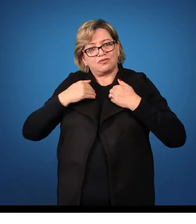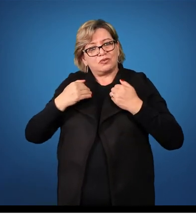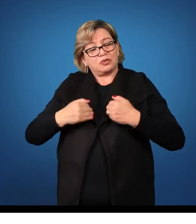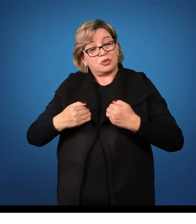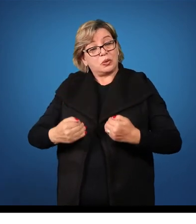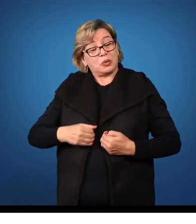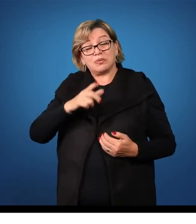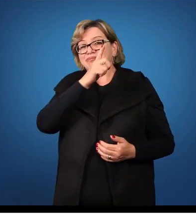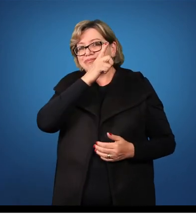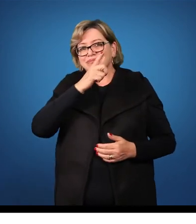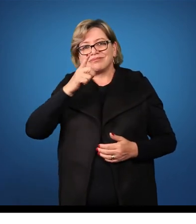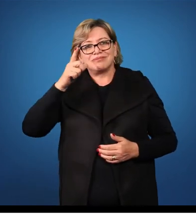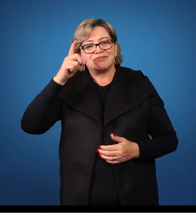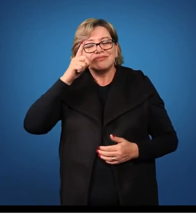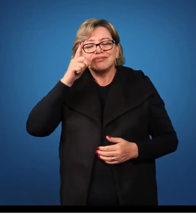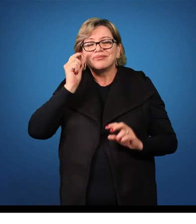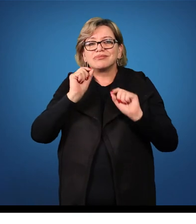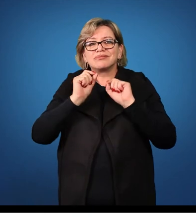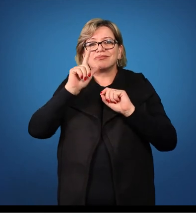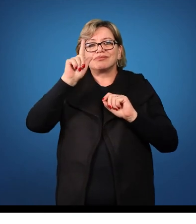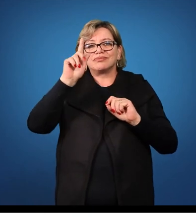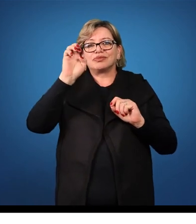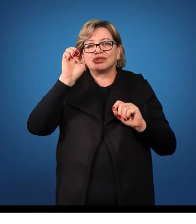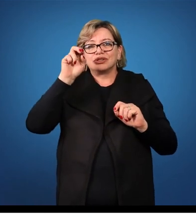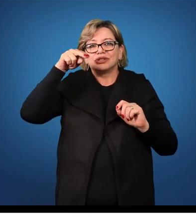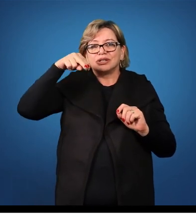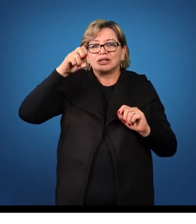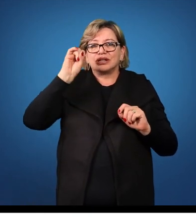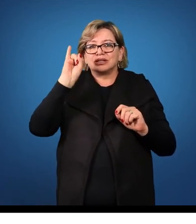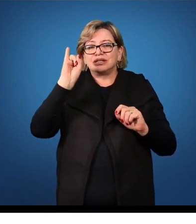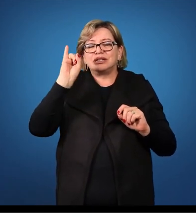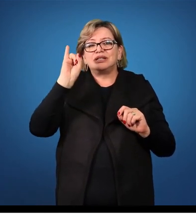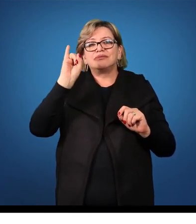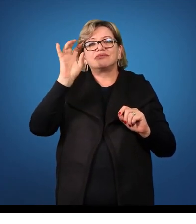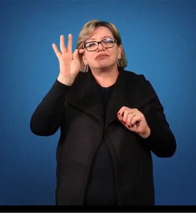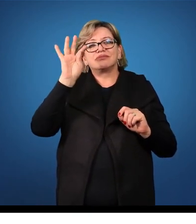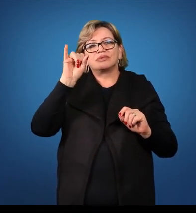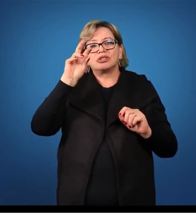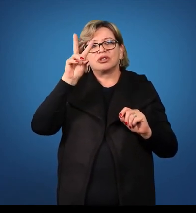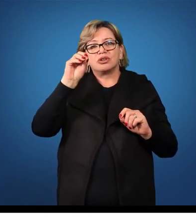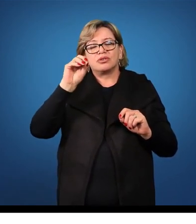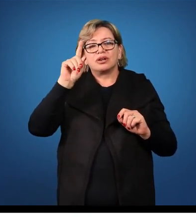em latim. O genitivo será corpóris.